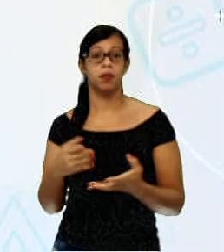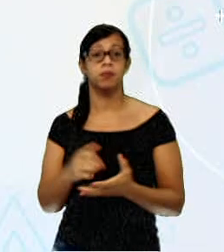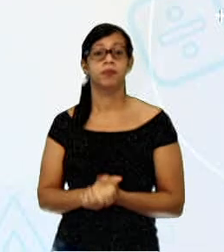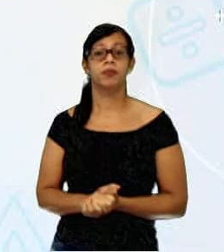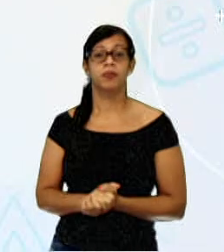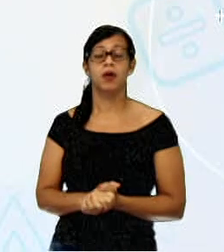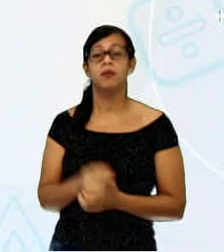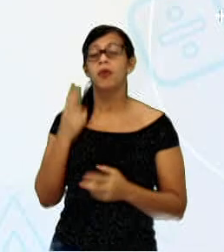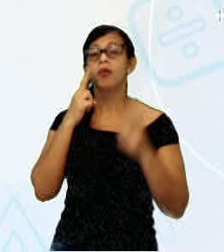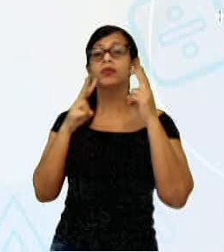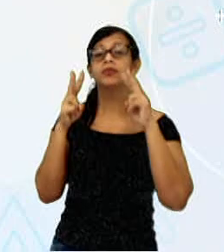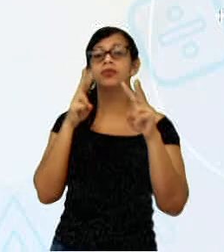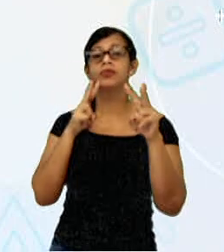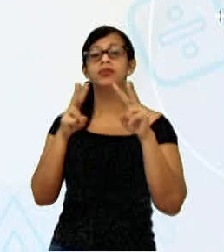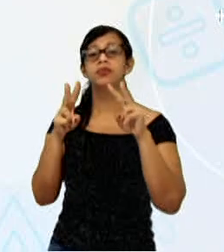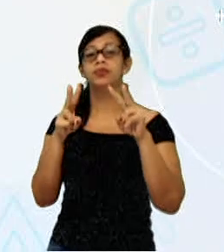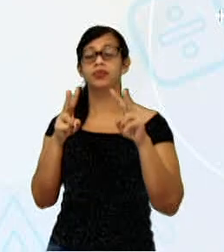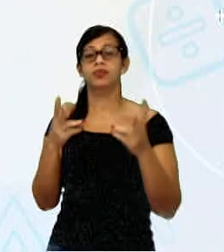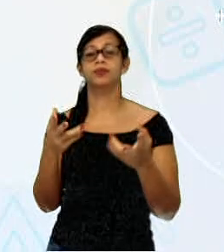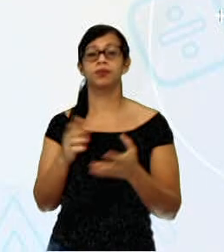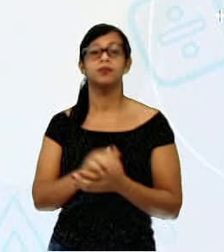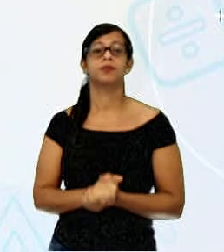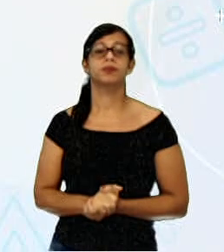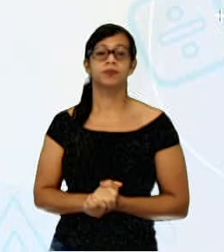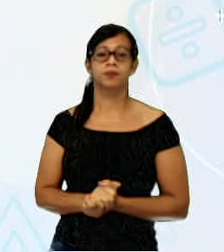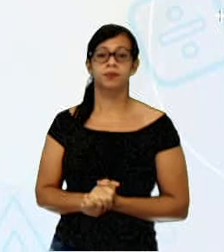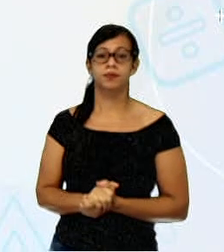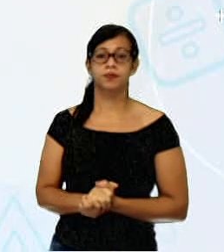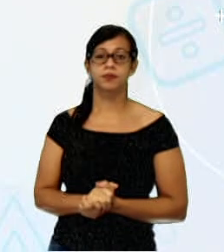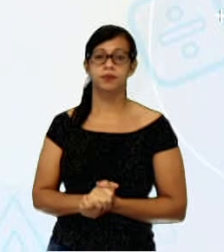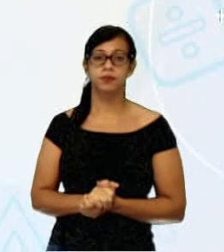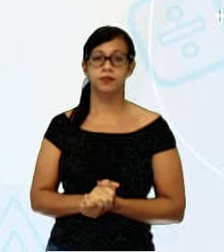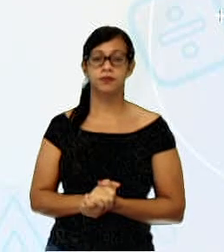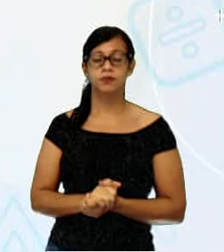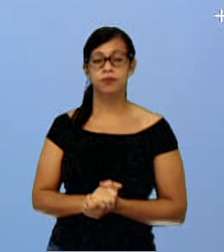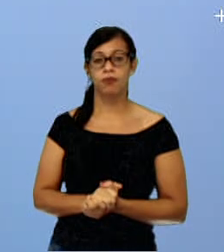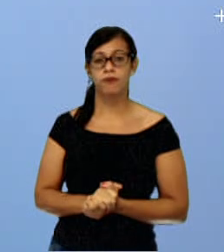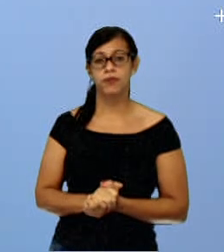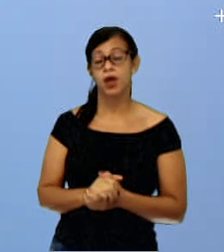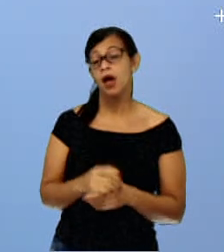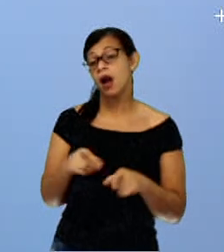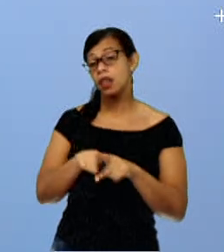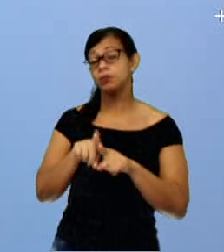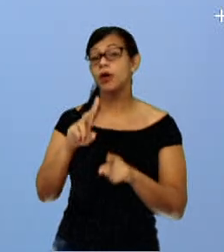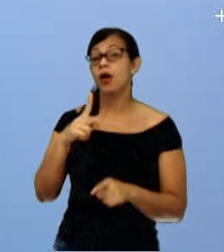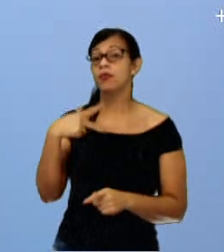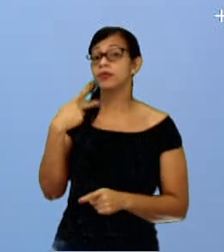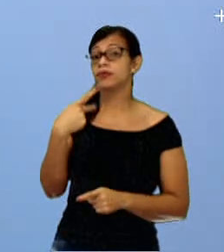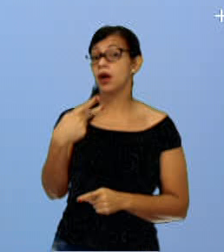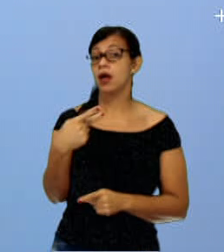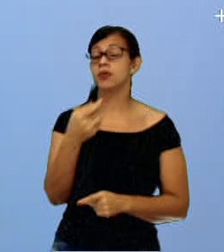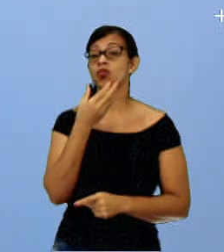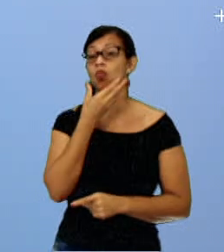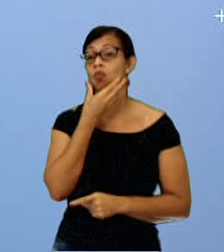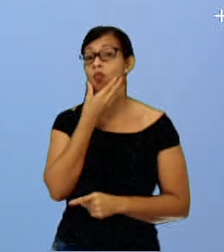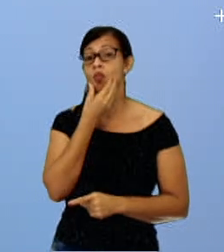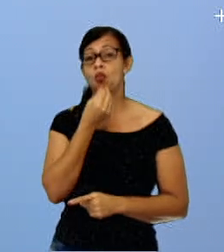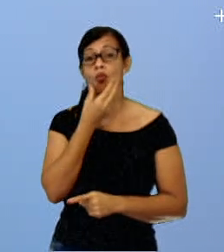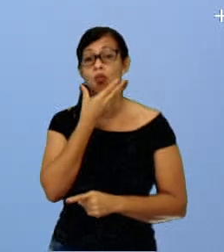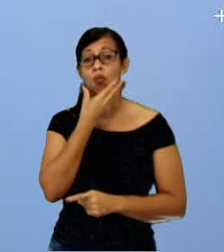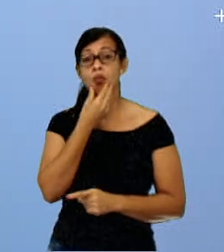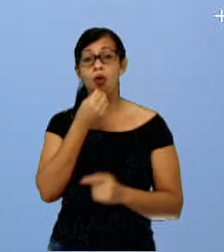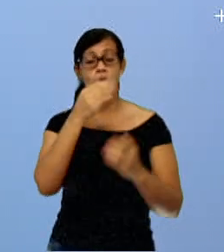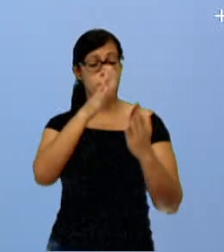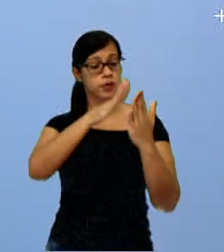que significa nanquim, lá na China. Agora, a vai falar um pouquinho sobre um pintor brasileiro